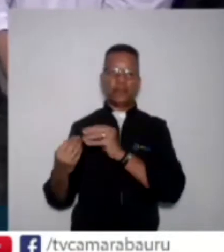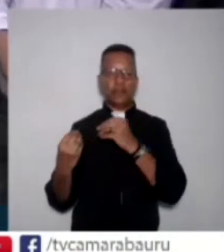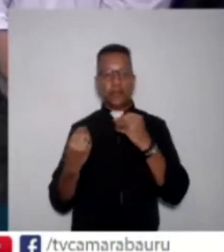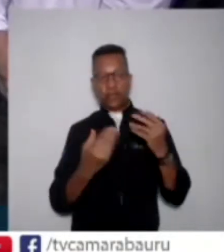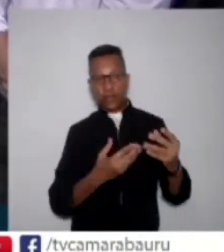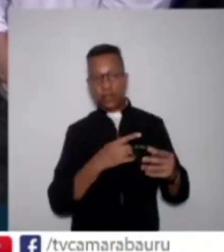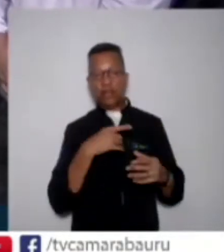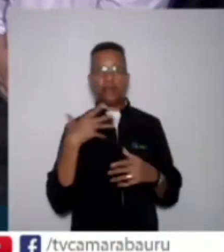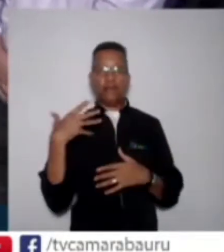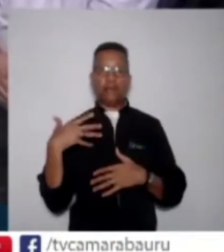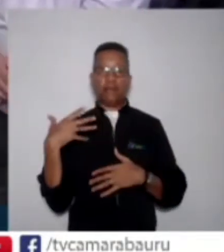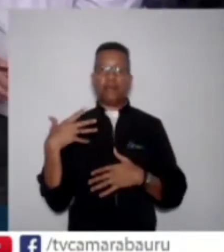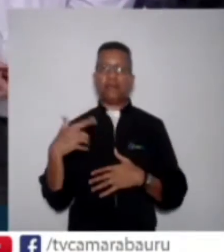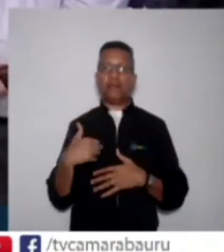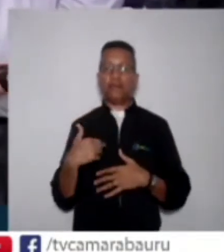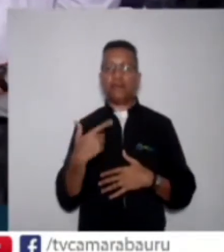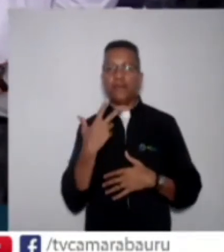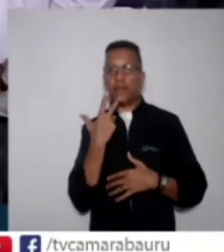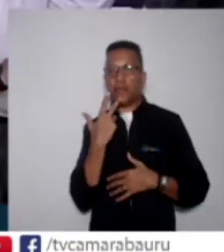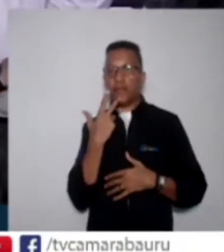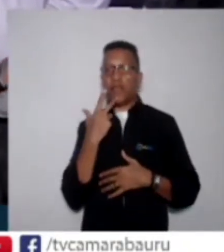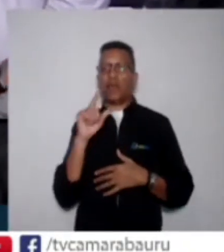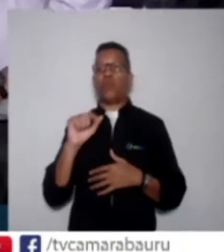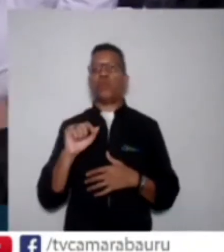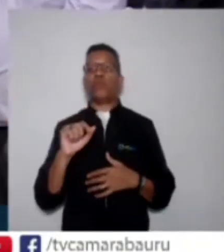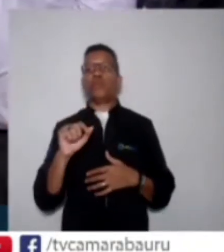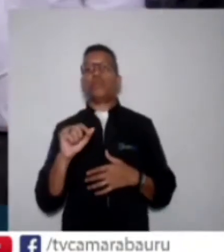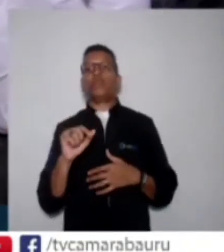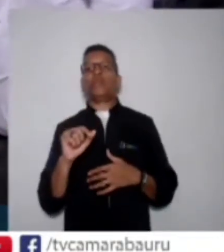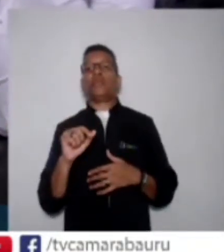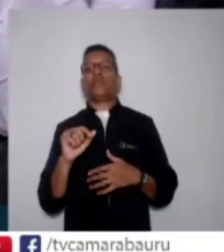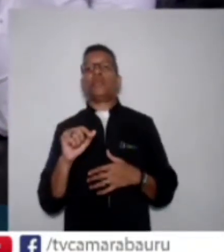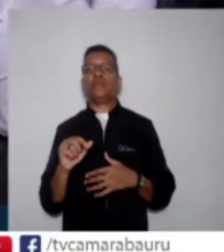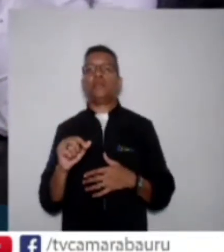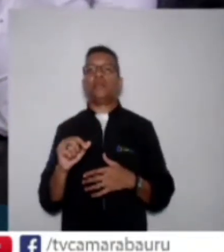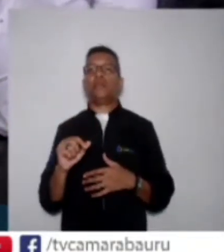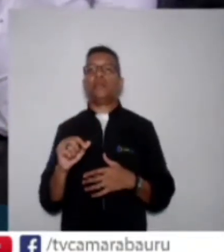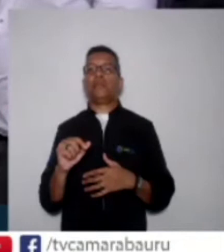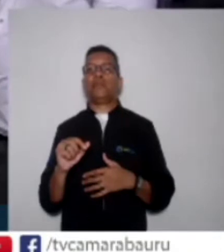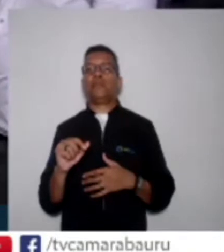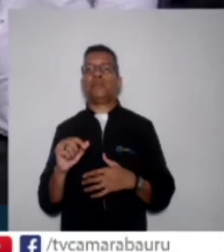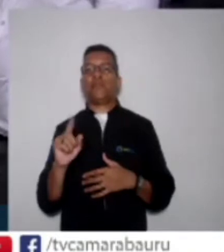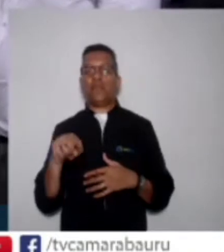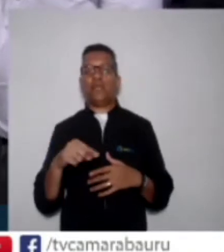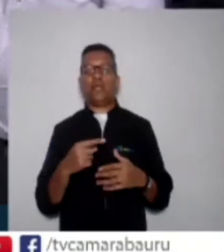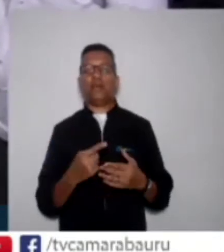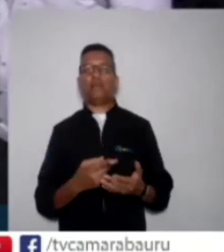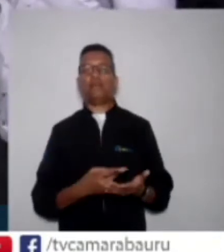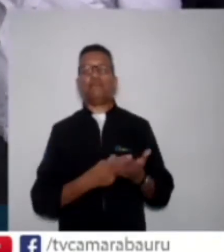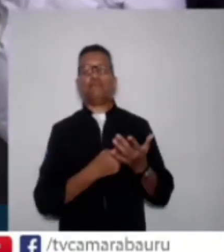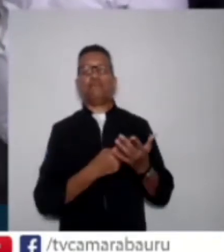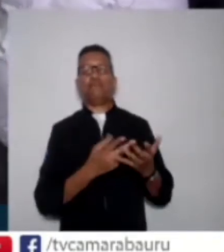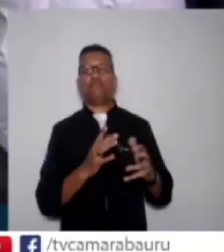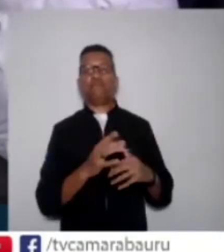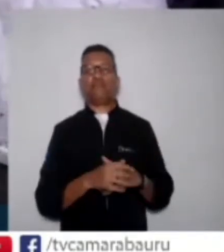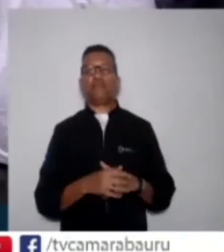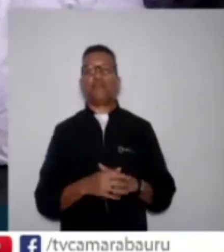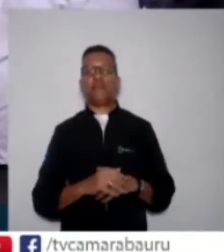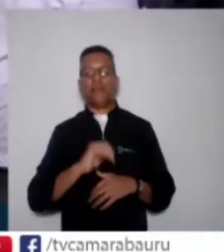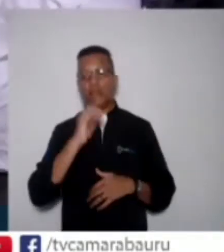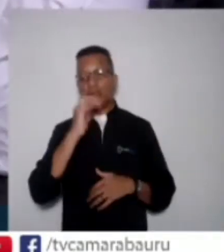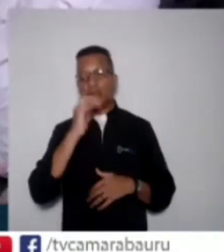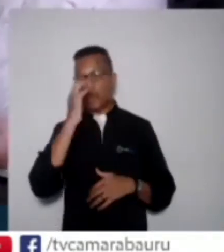para que ele fale a respeito dessa homenagem que ele resolveu prestar. Obrigado, senhor presidente.